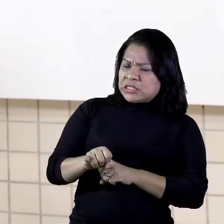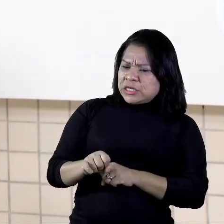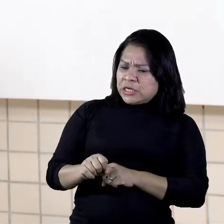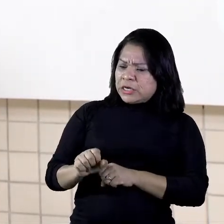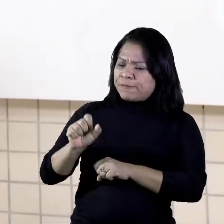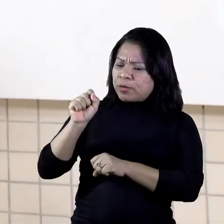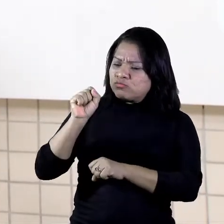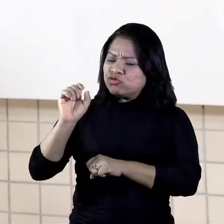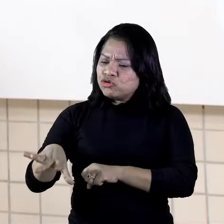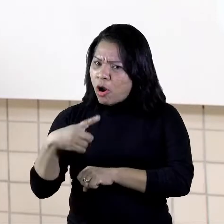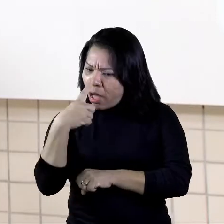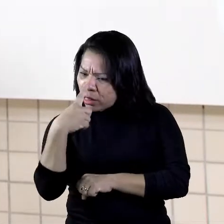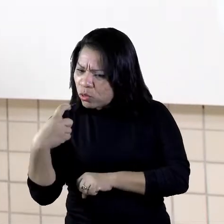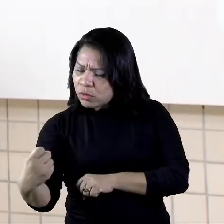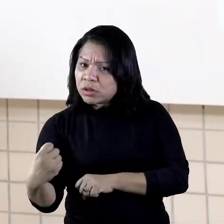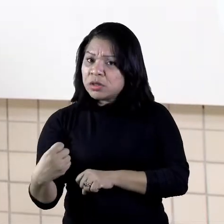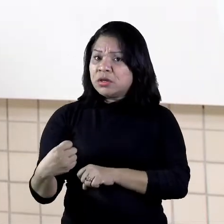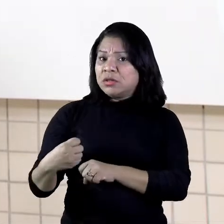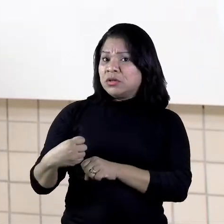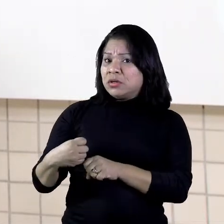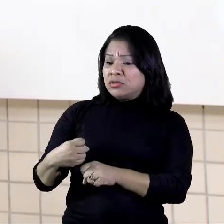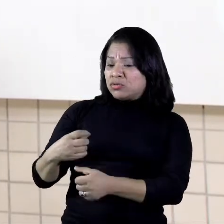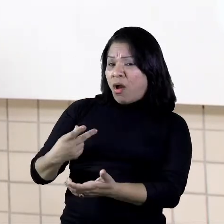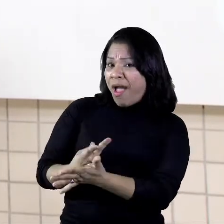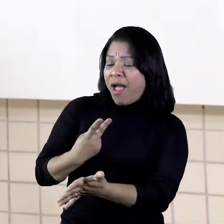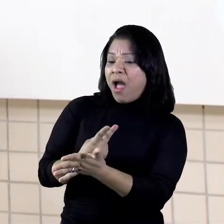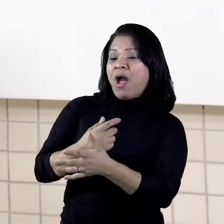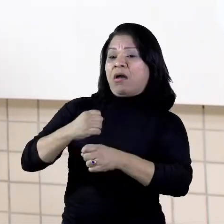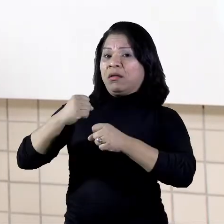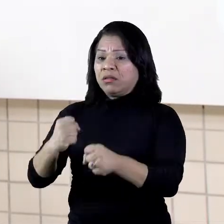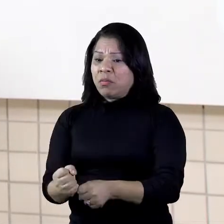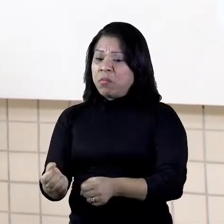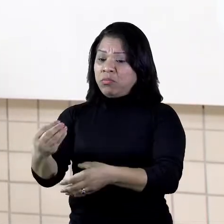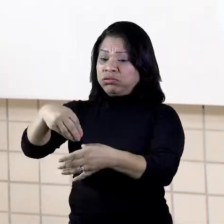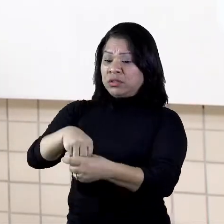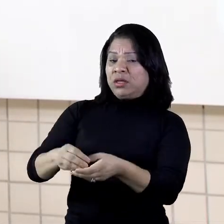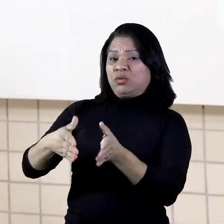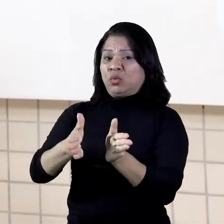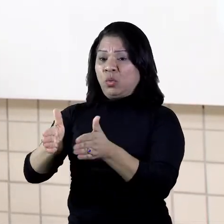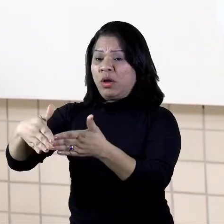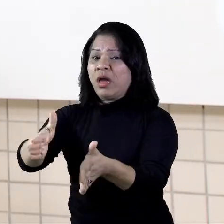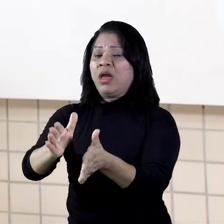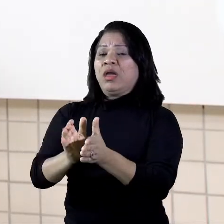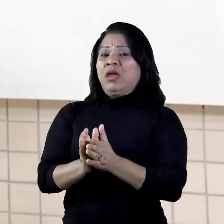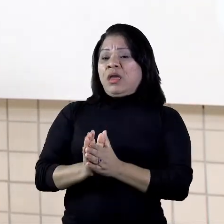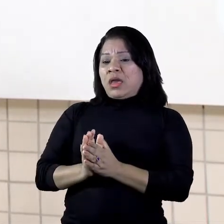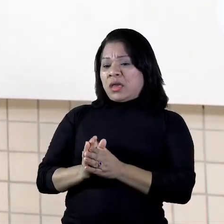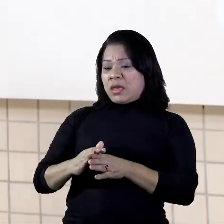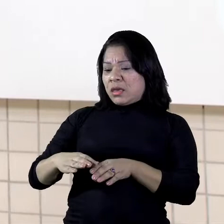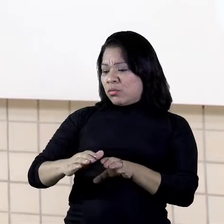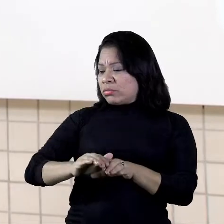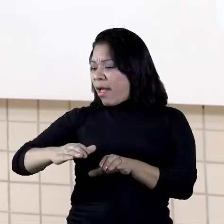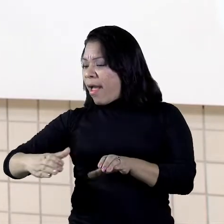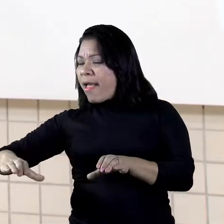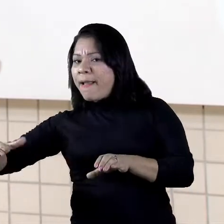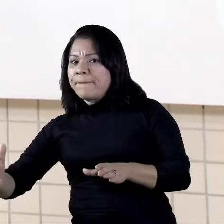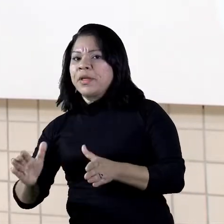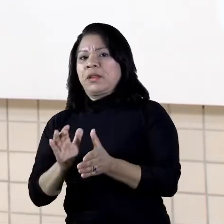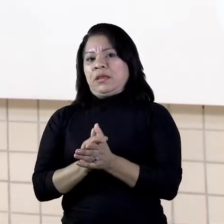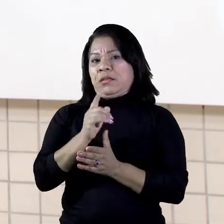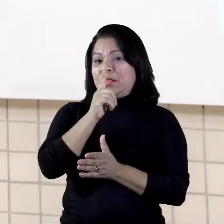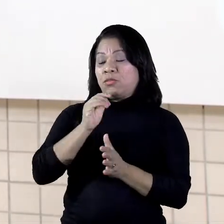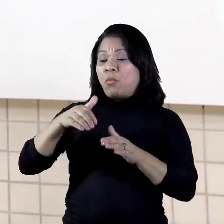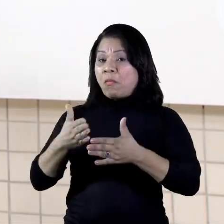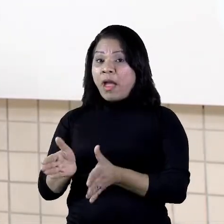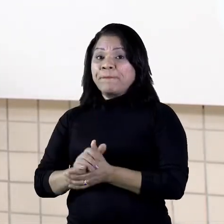parar no rio, no lago, na represa, no mar e os animais que ali estão vão engolir ele, pensando que é um